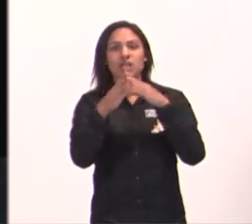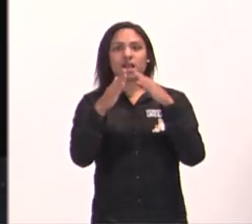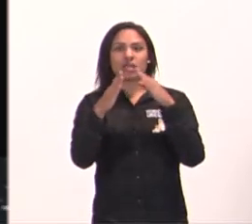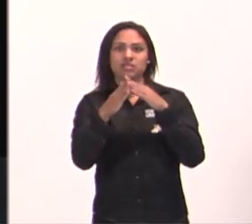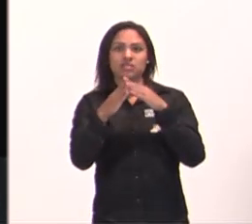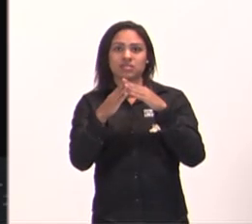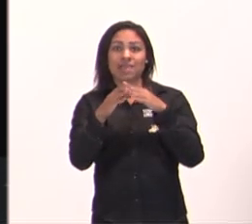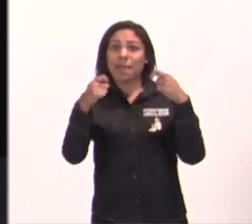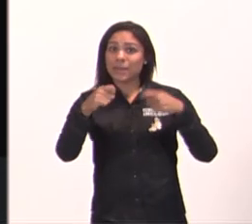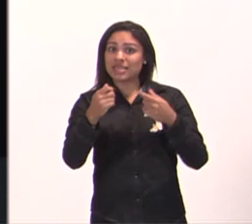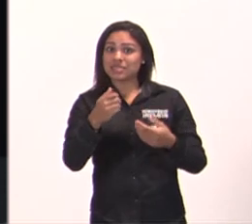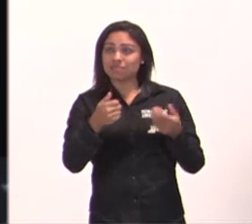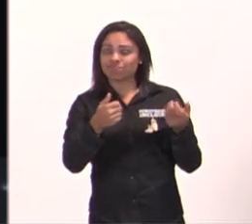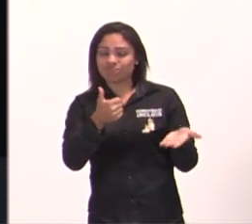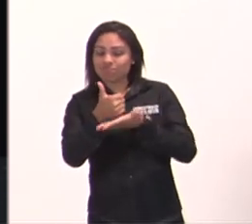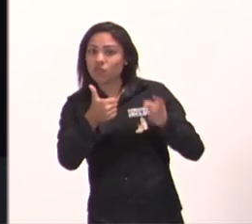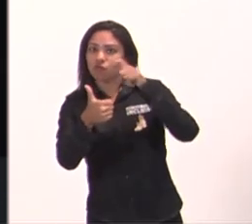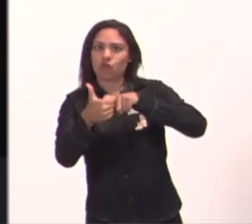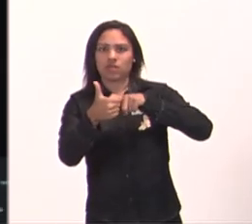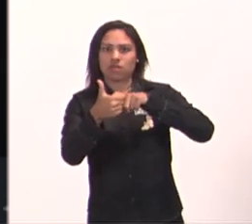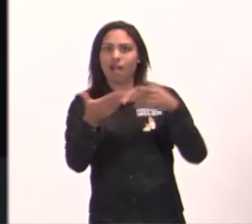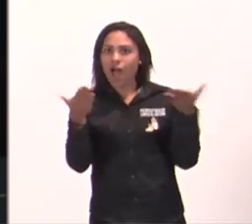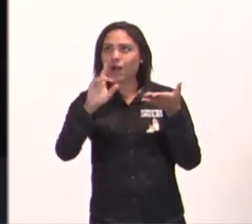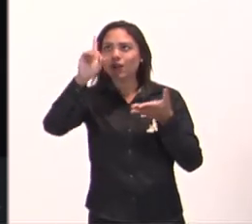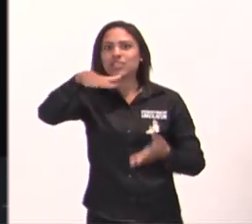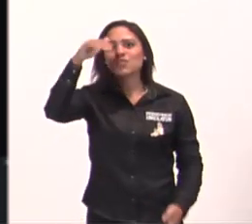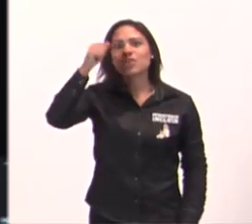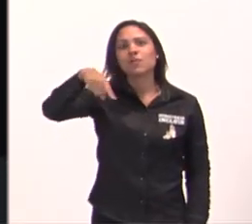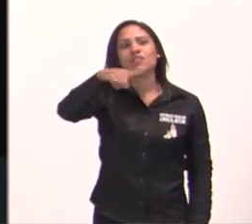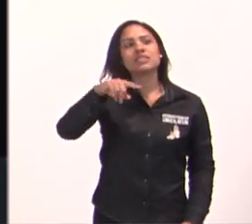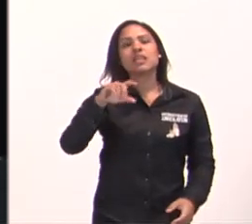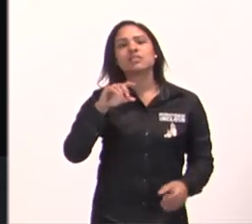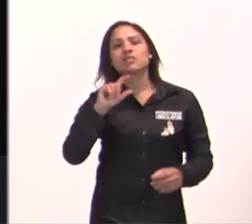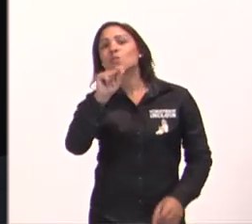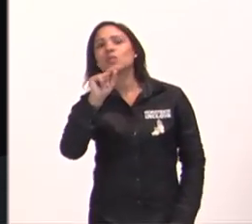e está falando, ei, quero te abençoar, quem quer hoje, começar uma nova vida com Jesus?